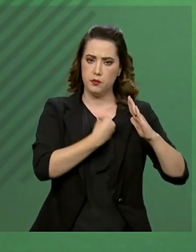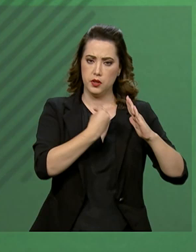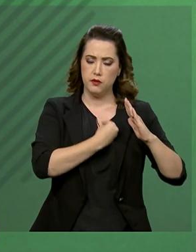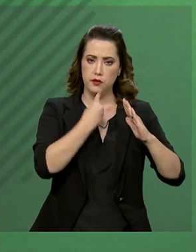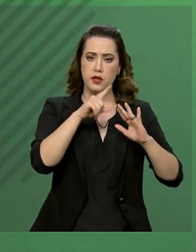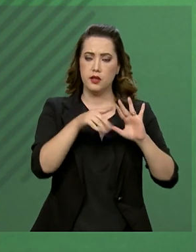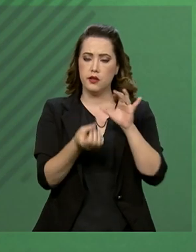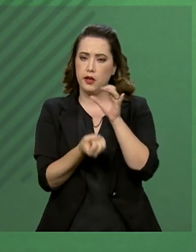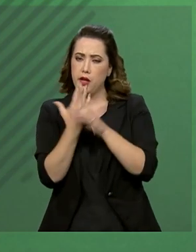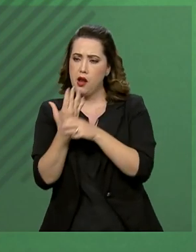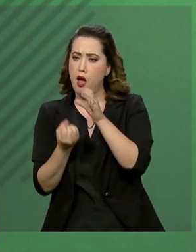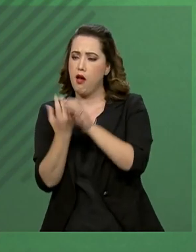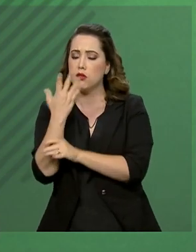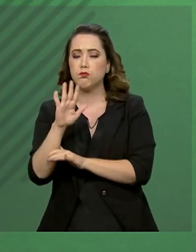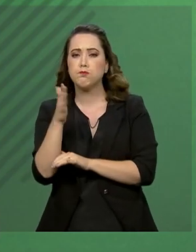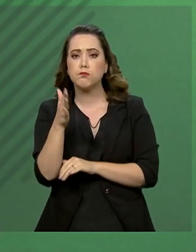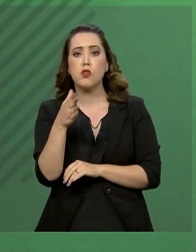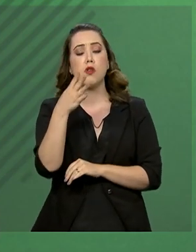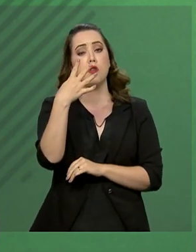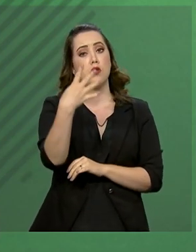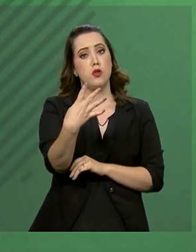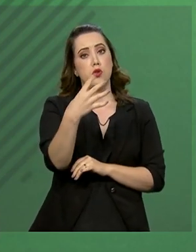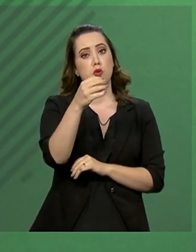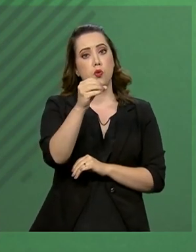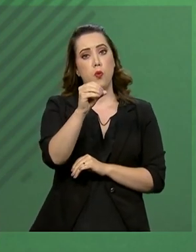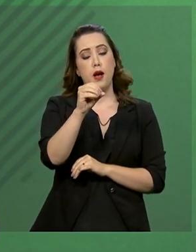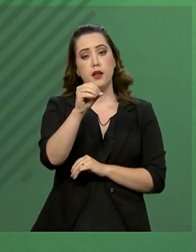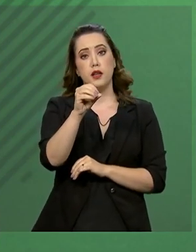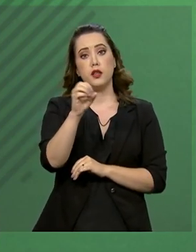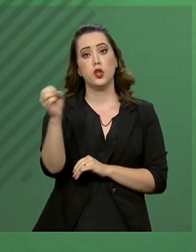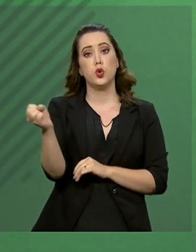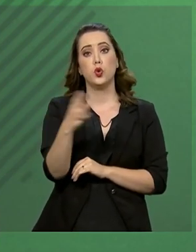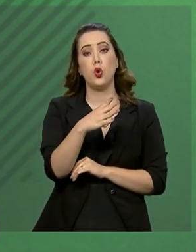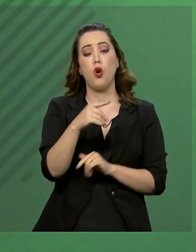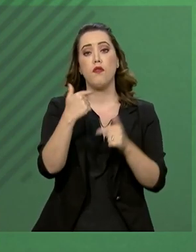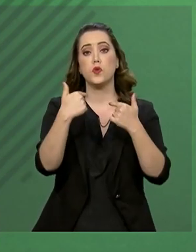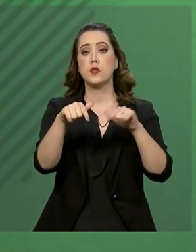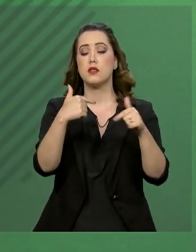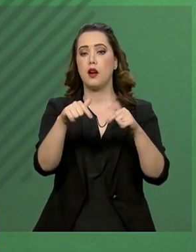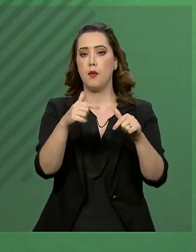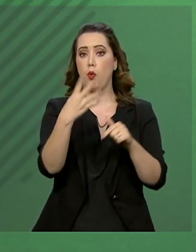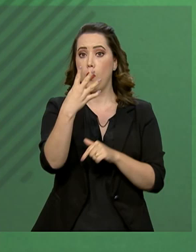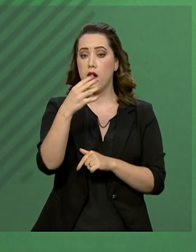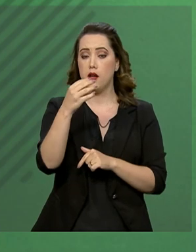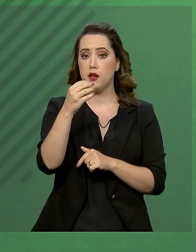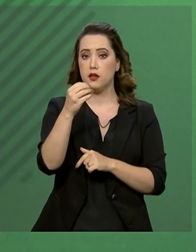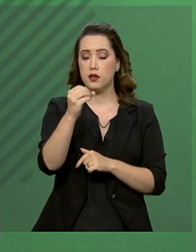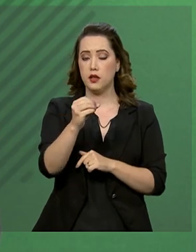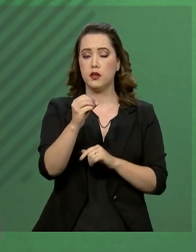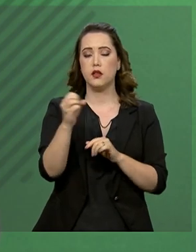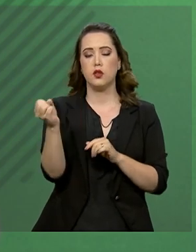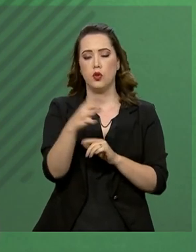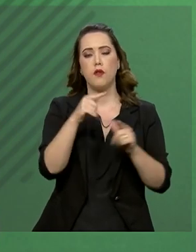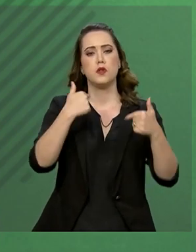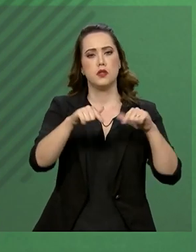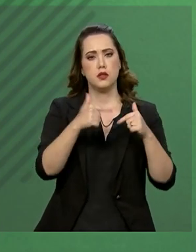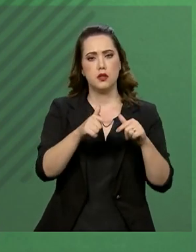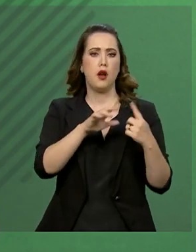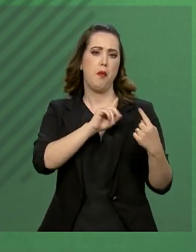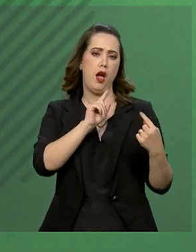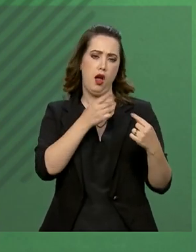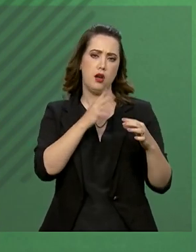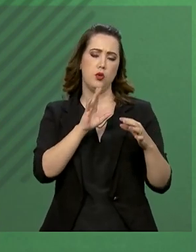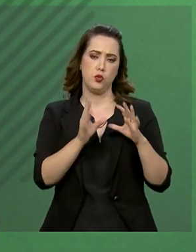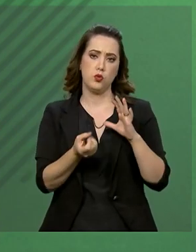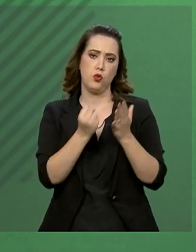são gerados cerca de 40 postos de trabalho diretos e indiretos, ou seja,